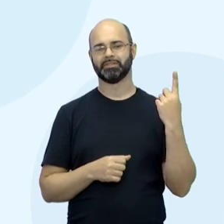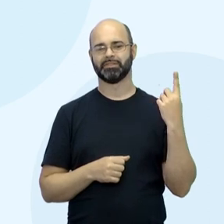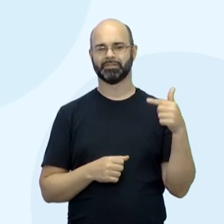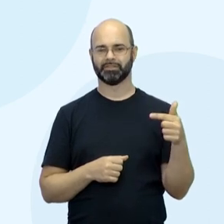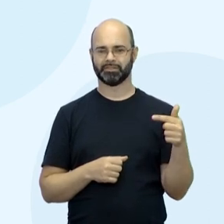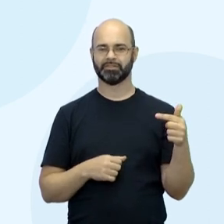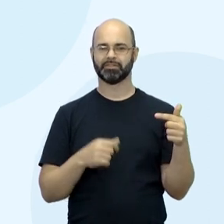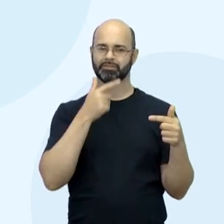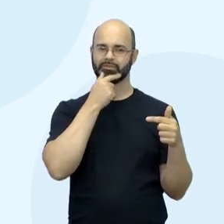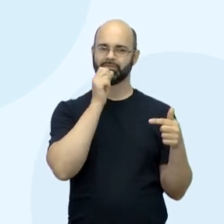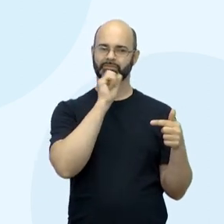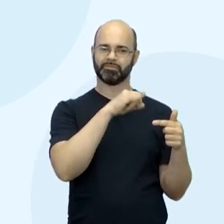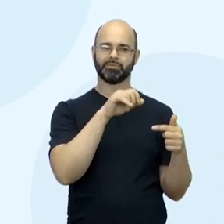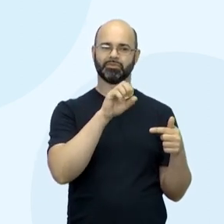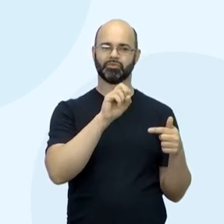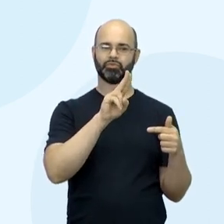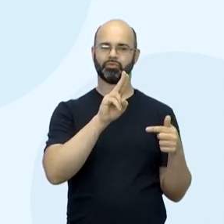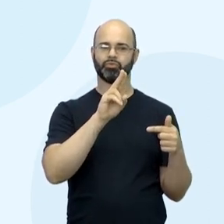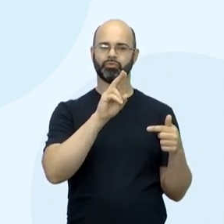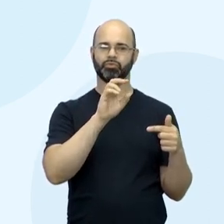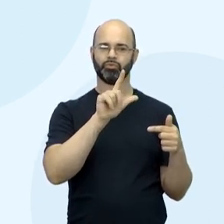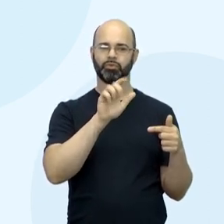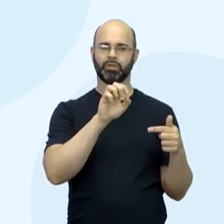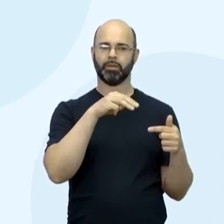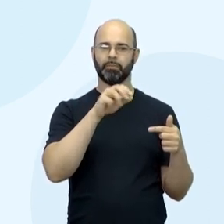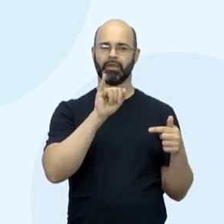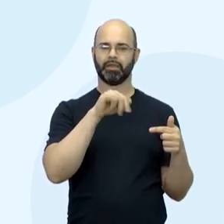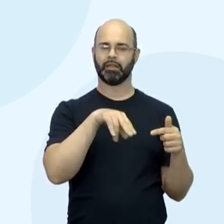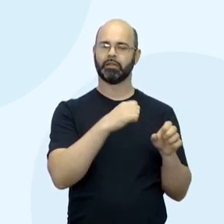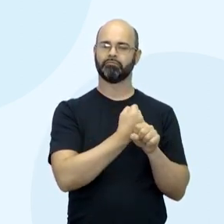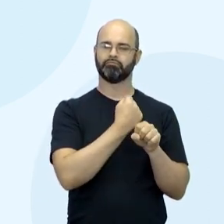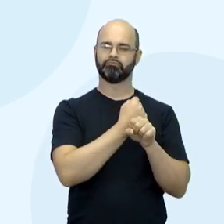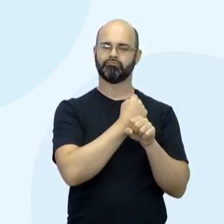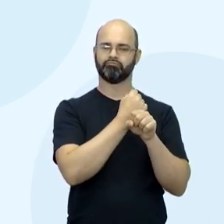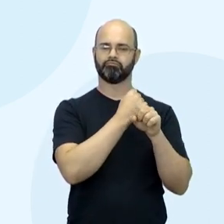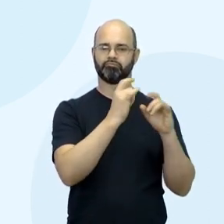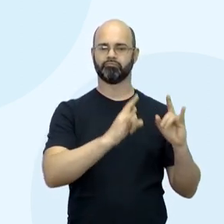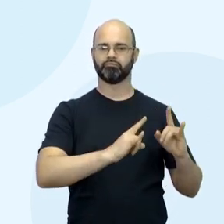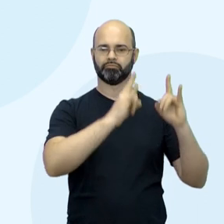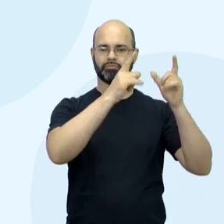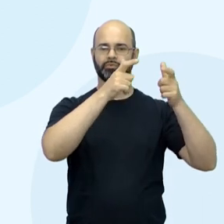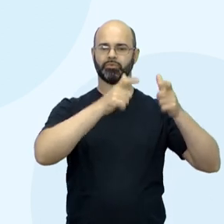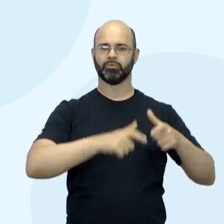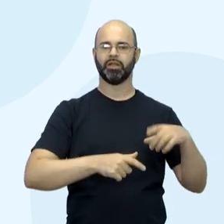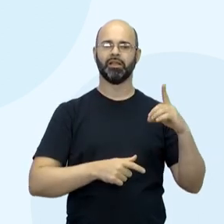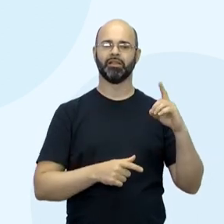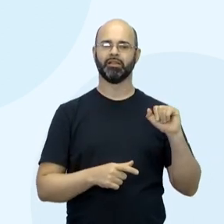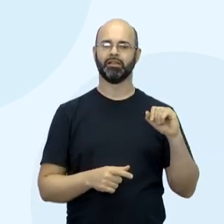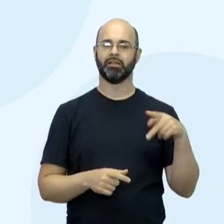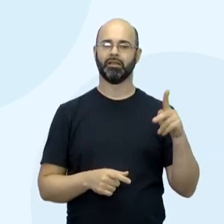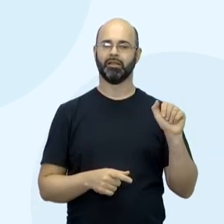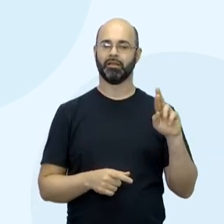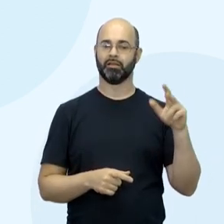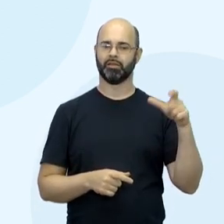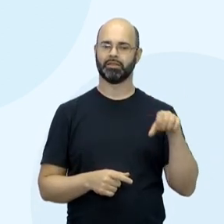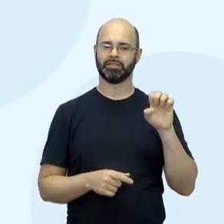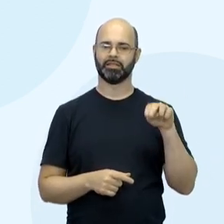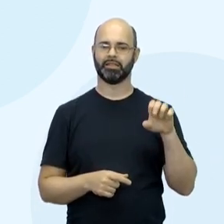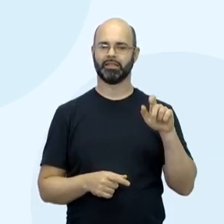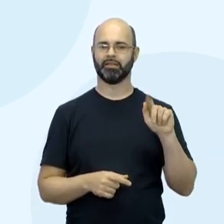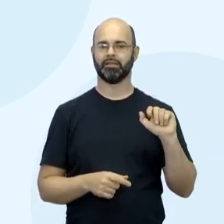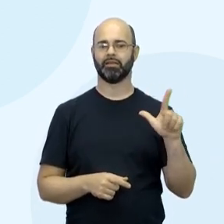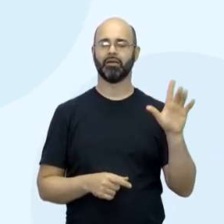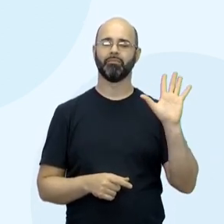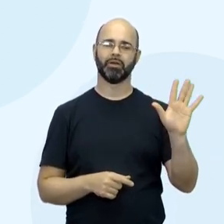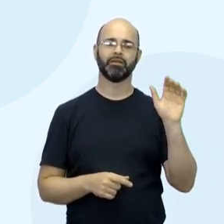um jovem pedreiro. Ele trabalha na construção de um prédio futurista à beira-mar, no subúrbio de Dakar, no Senegal. Porém, Ada foi